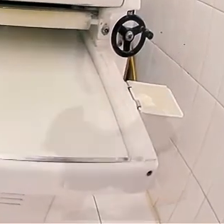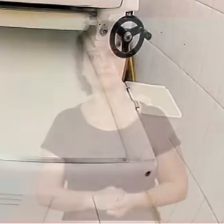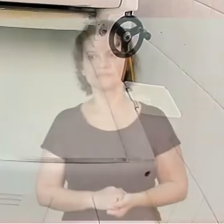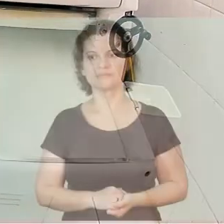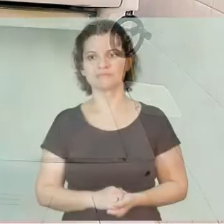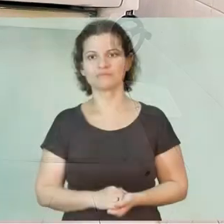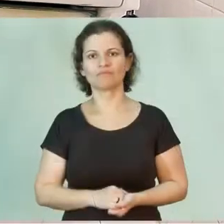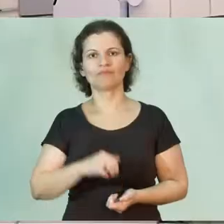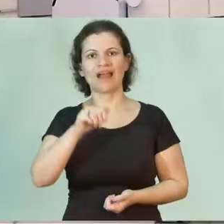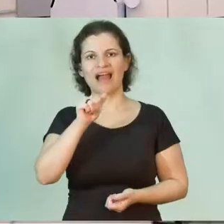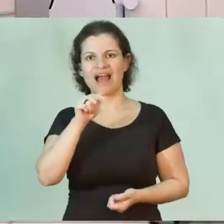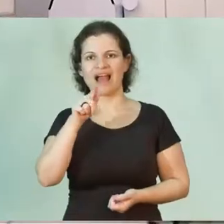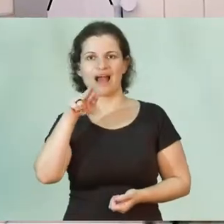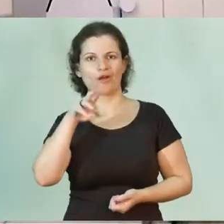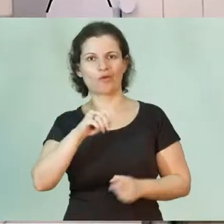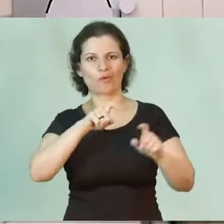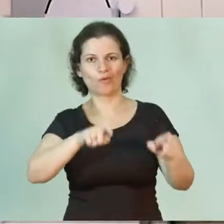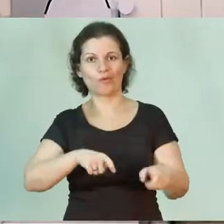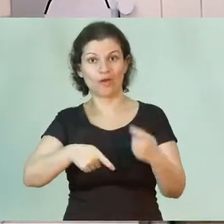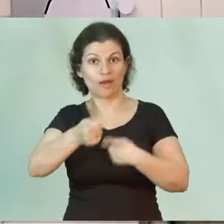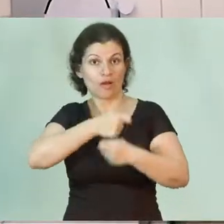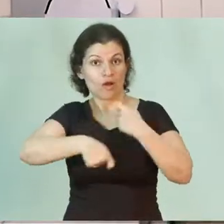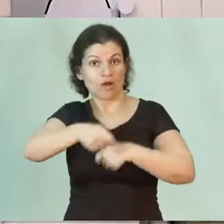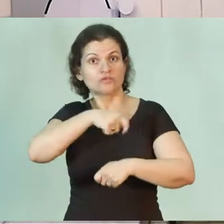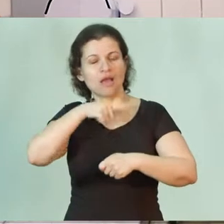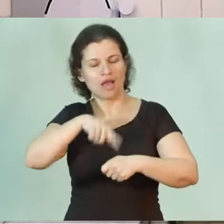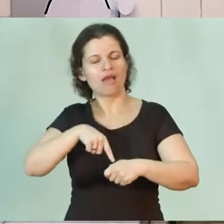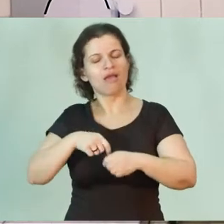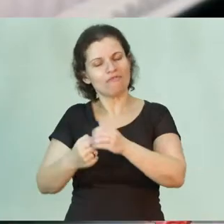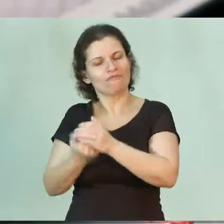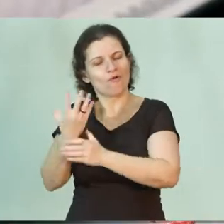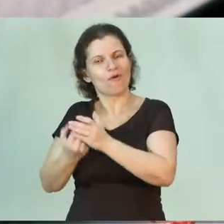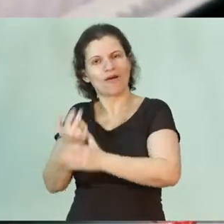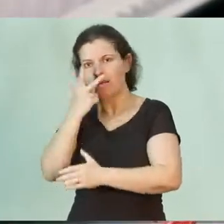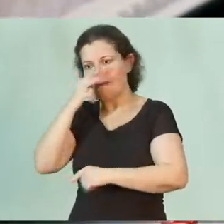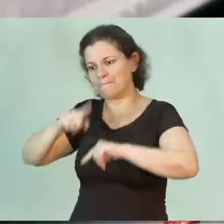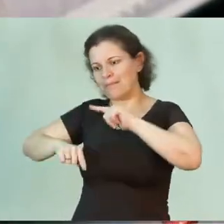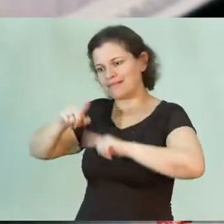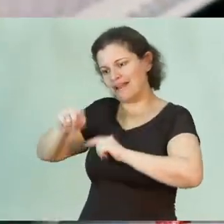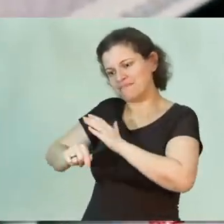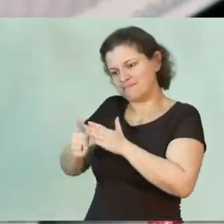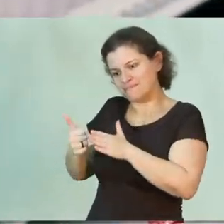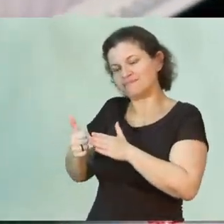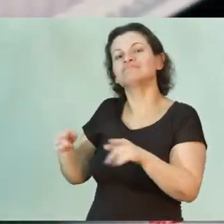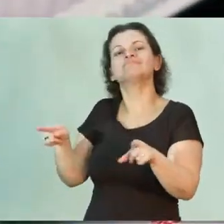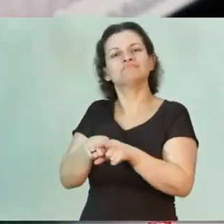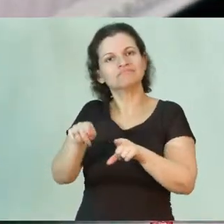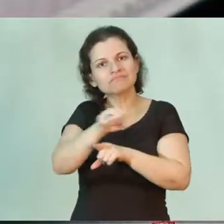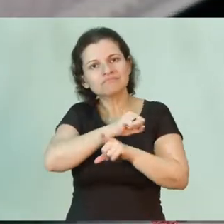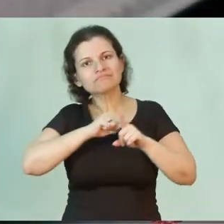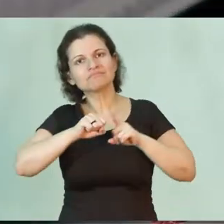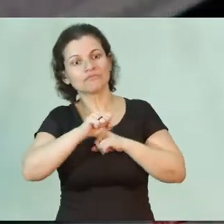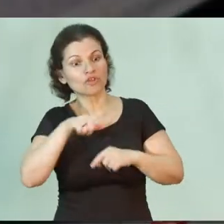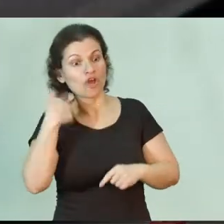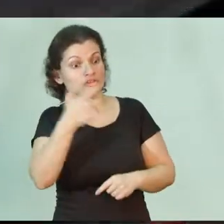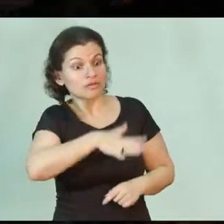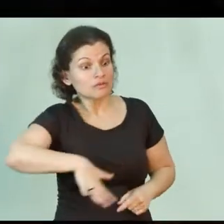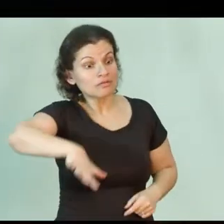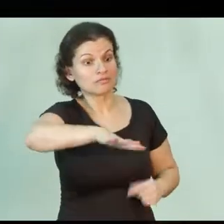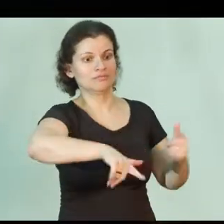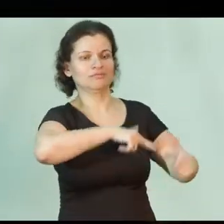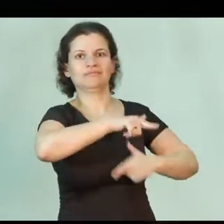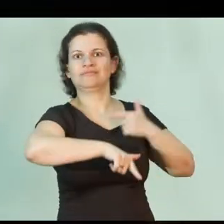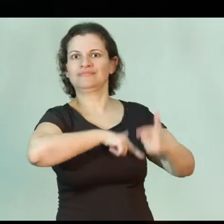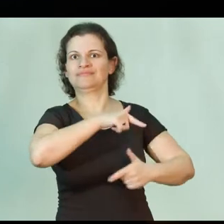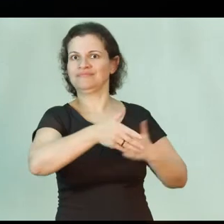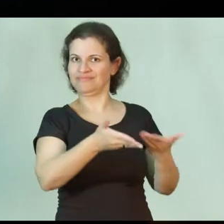O agronegócio, ele é a nossa fonte de matéria-prima e a sociedade é o nosso campo de atuação.